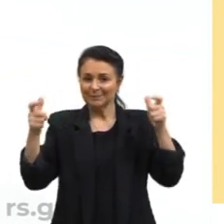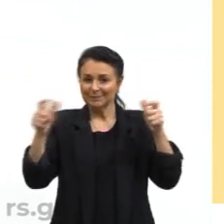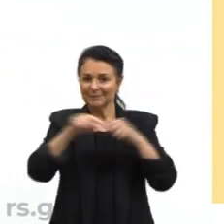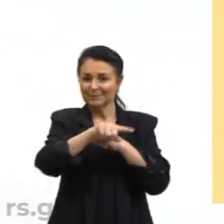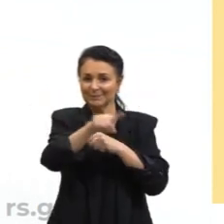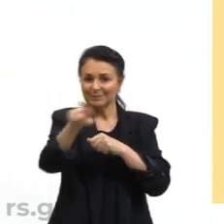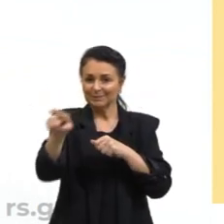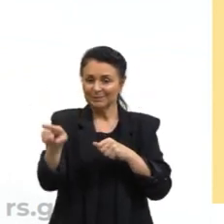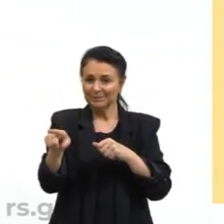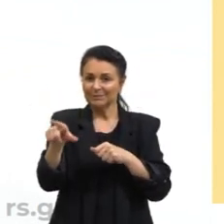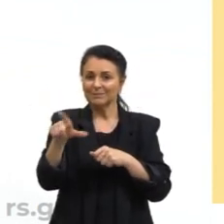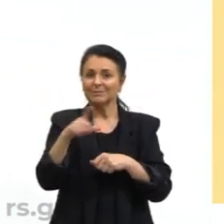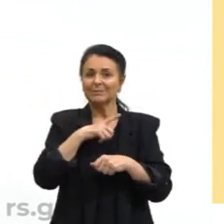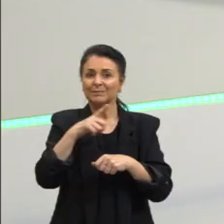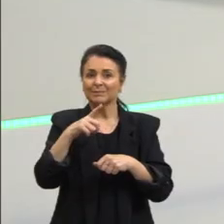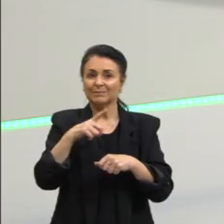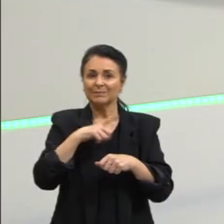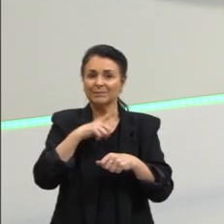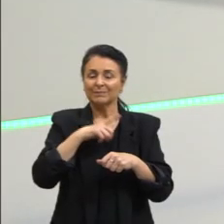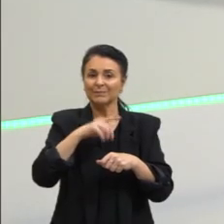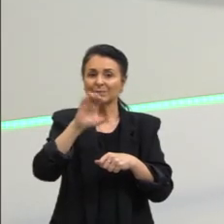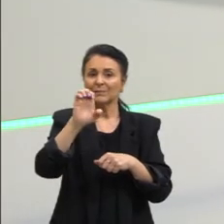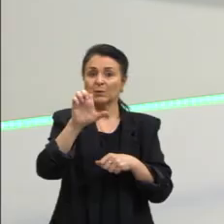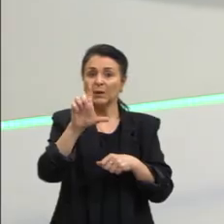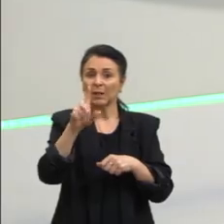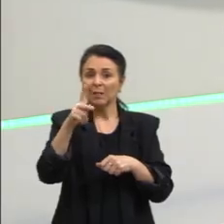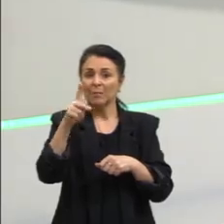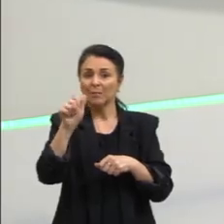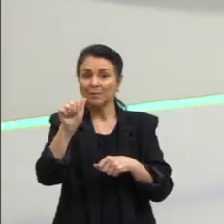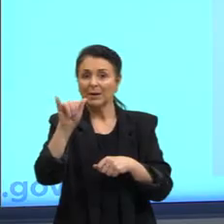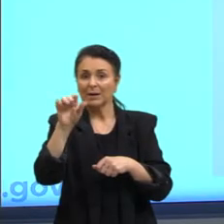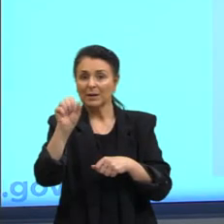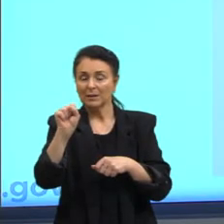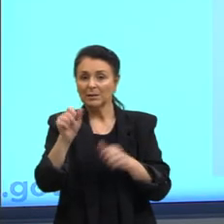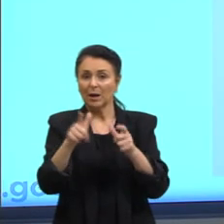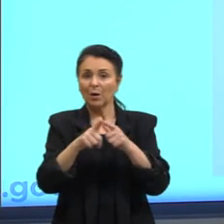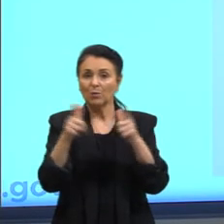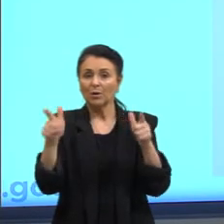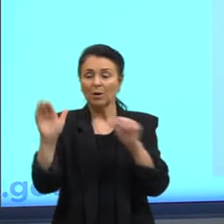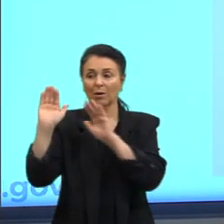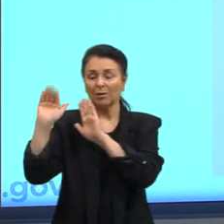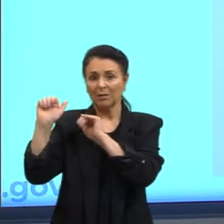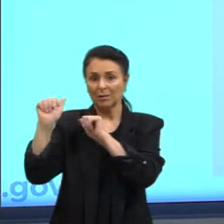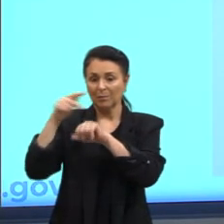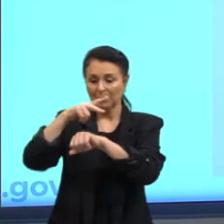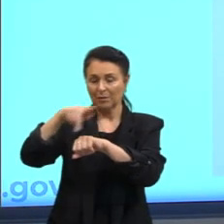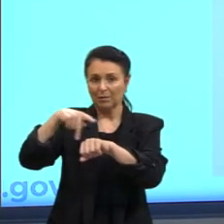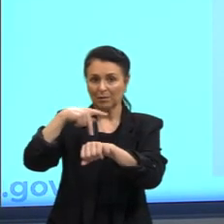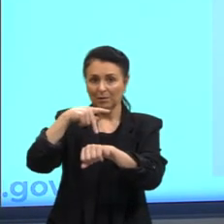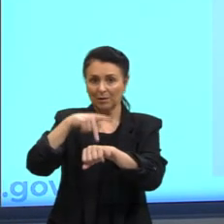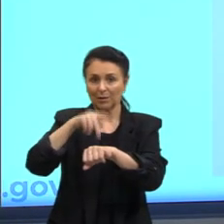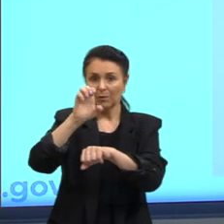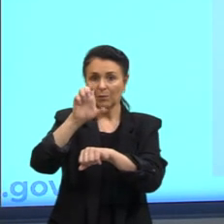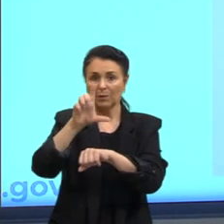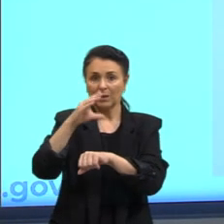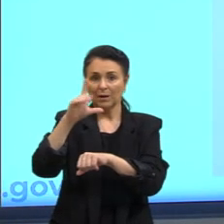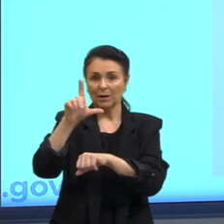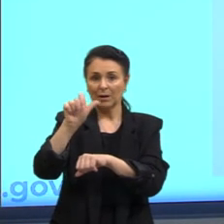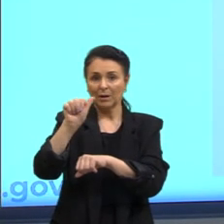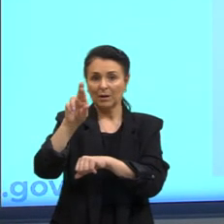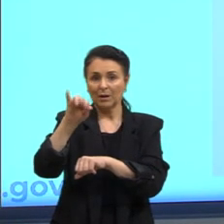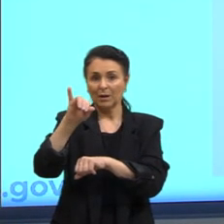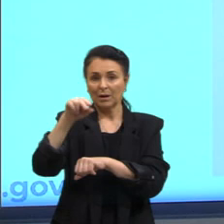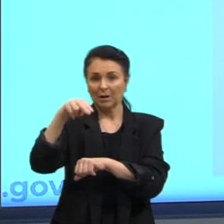Nós temos Aqui El País Jornal da Espanha El Clarín Jornal da Argentina